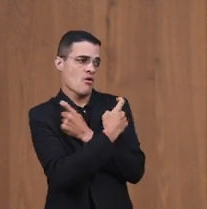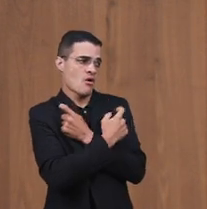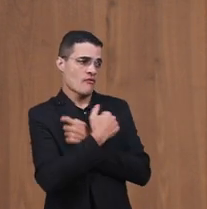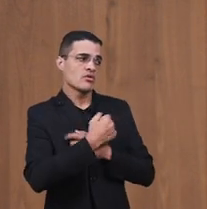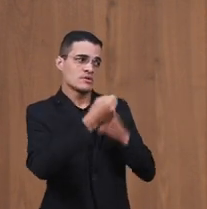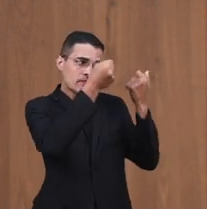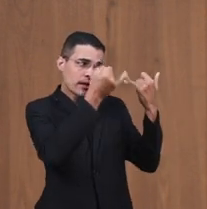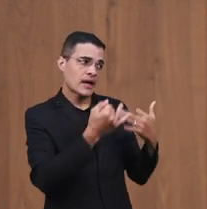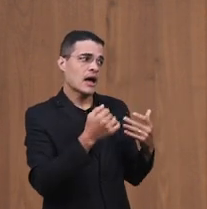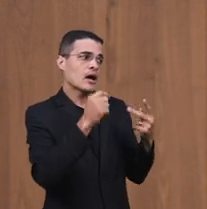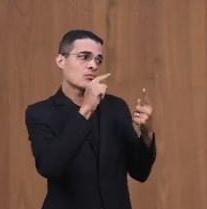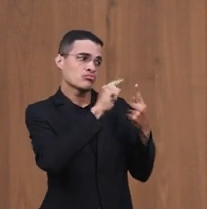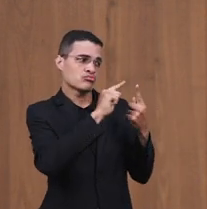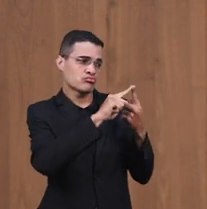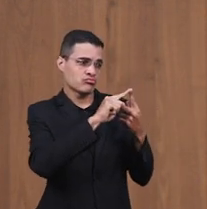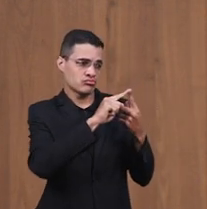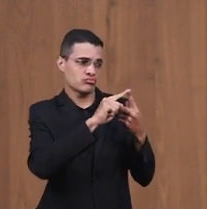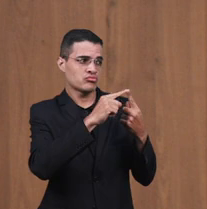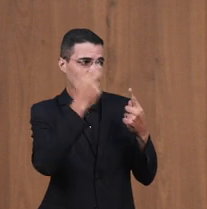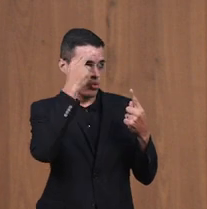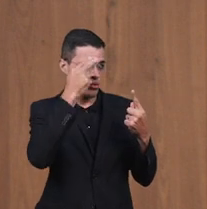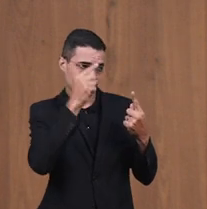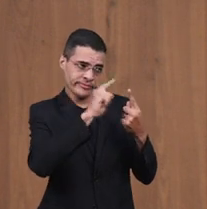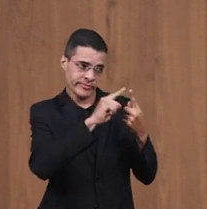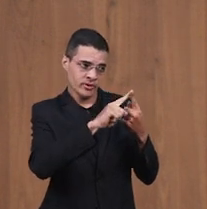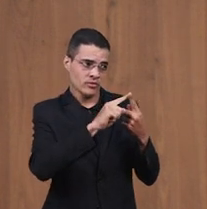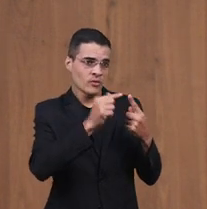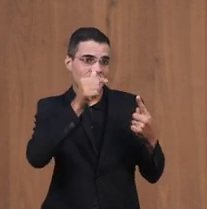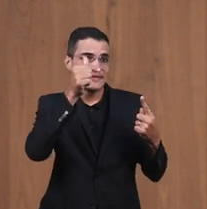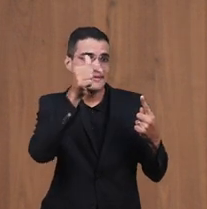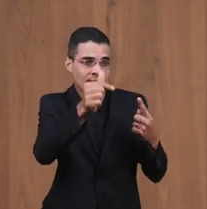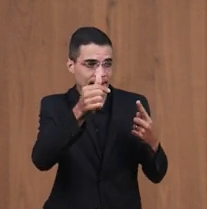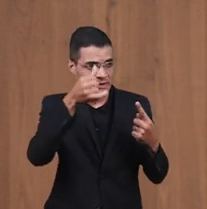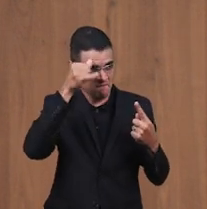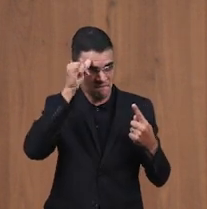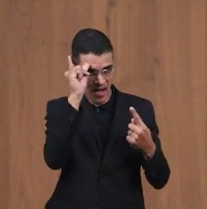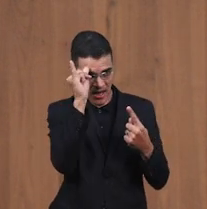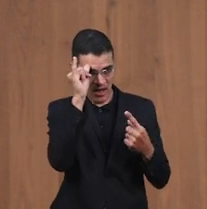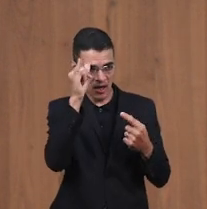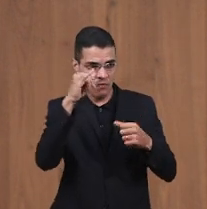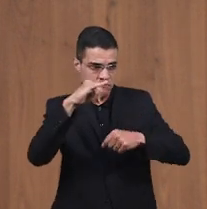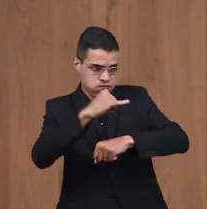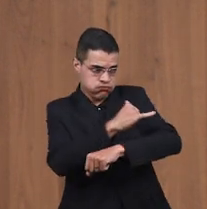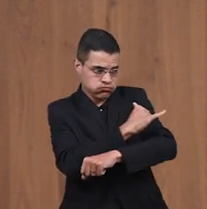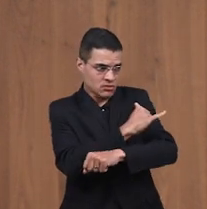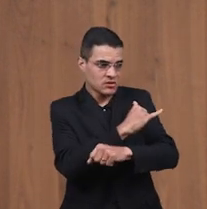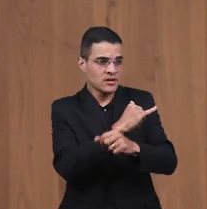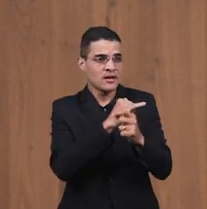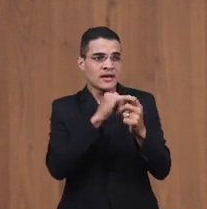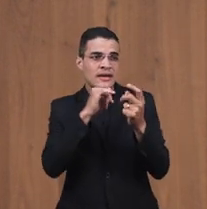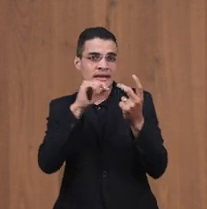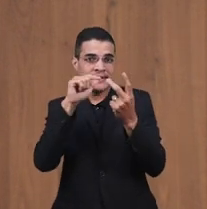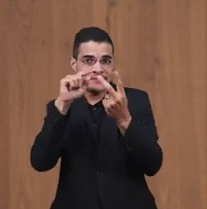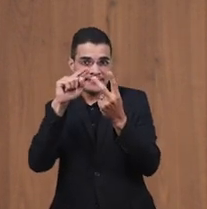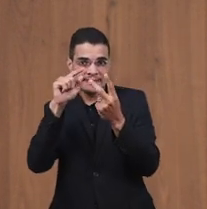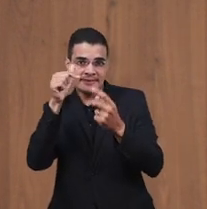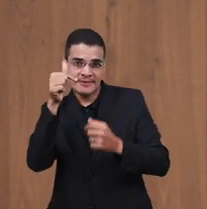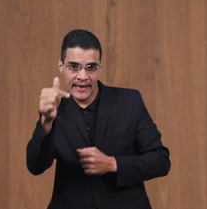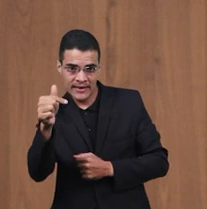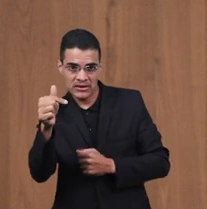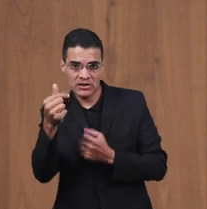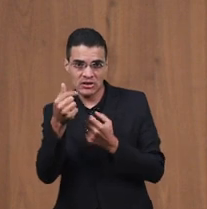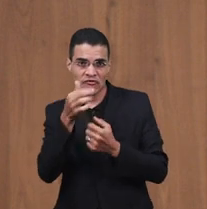interpretação do sonho Aquelas Sete vacas gordas E as sete espigas